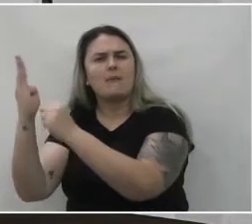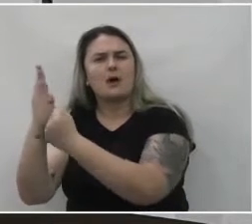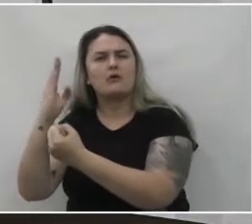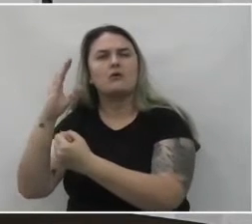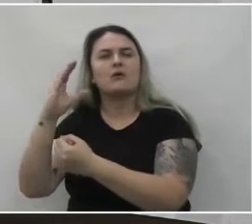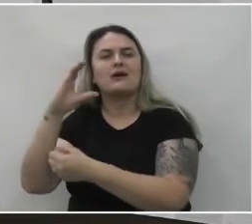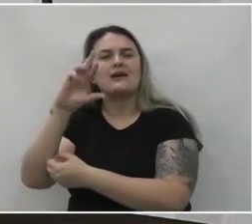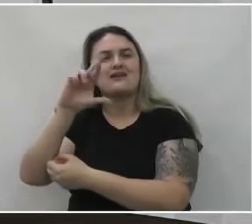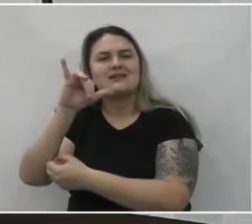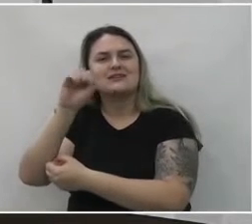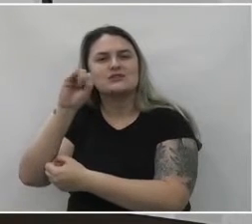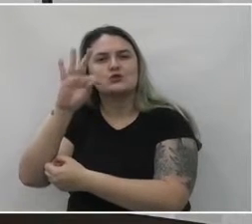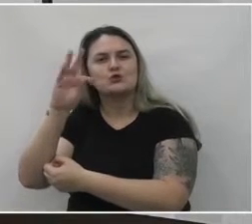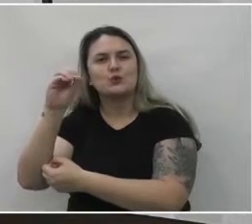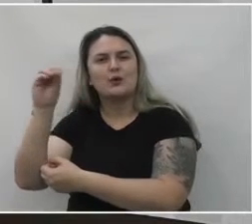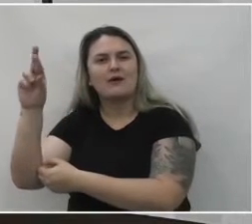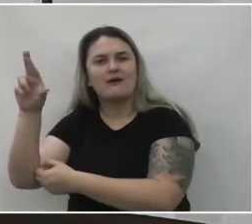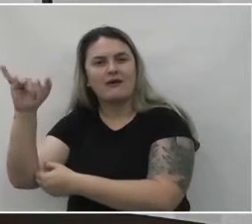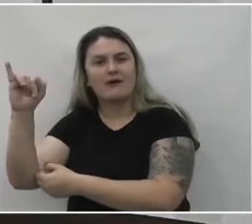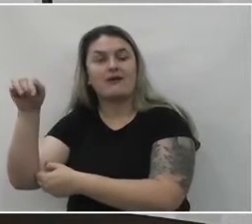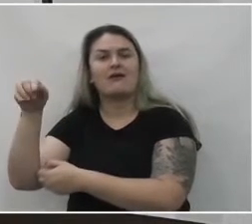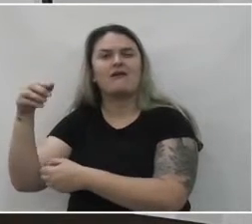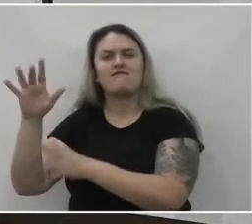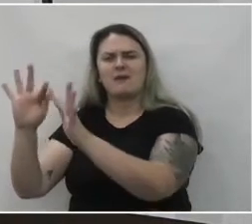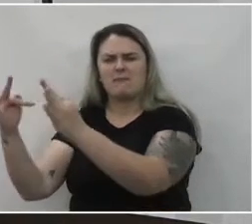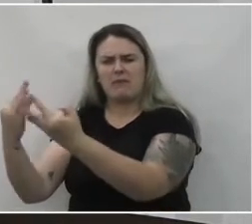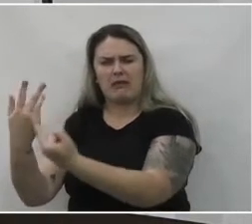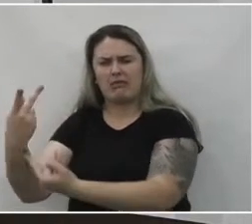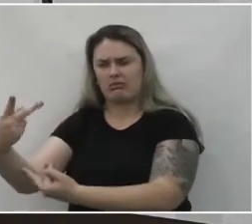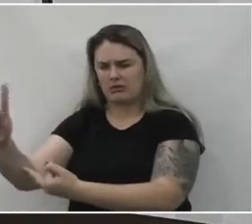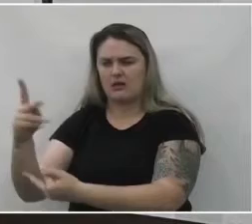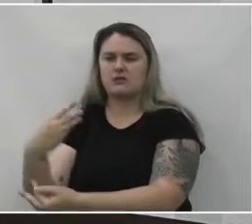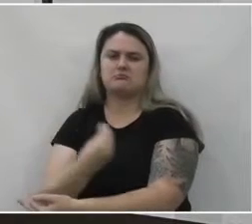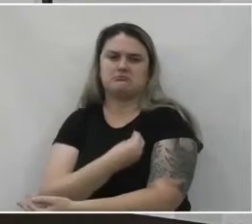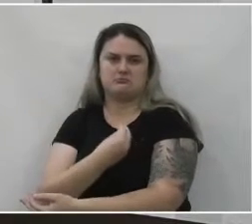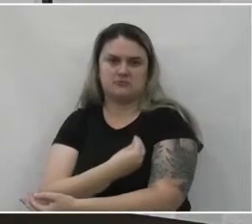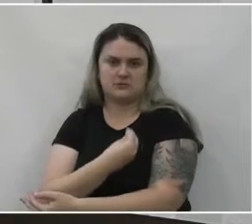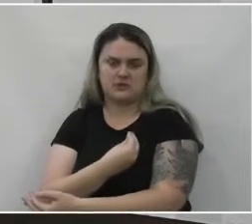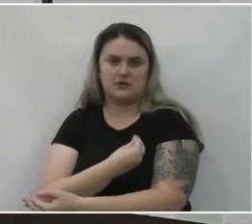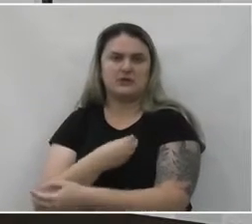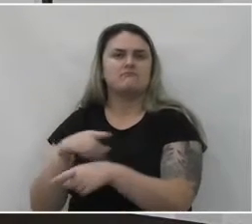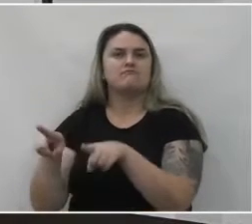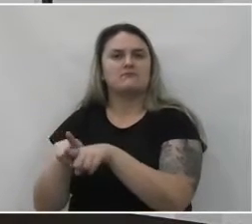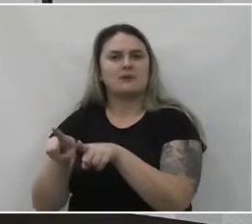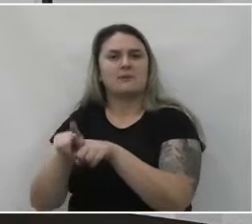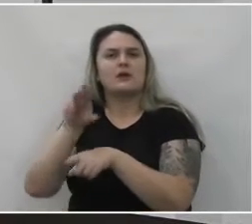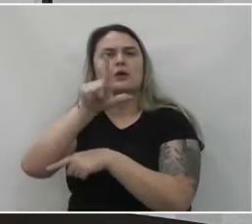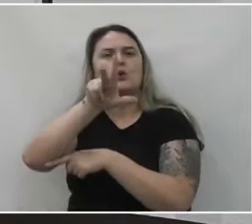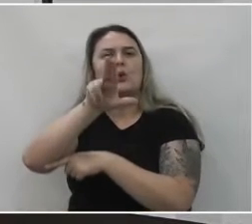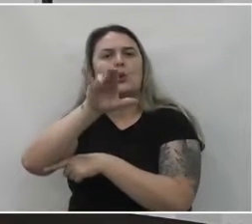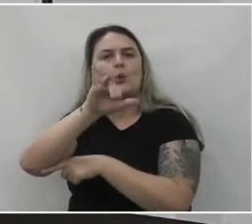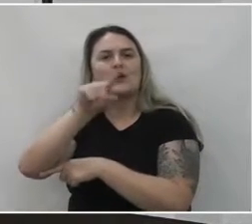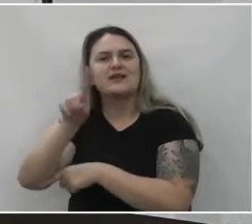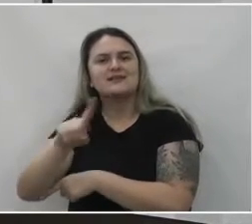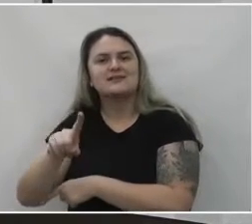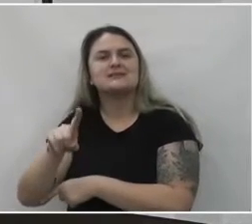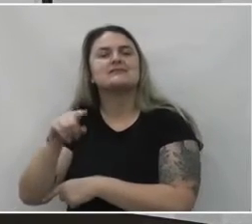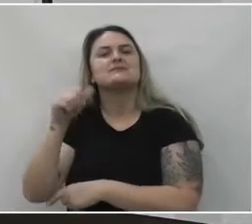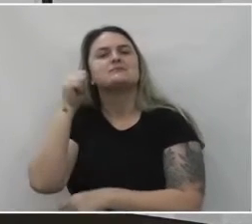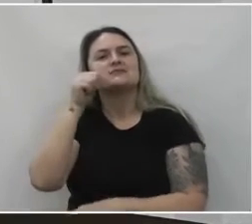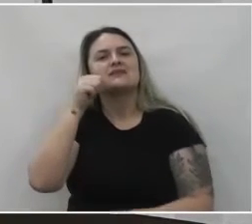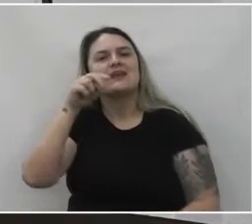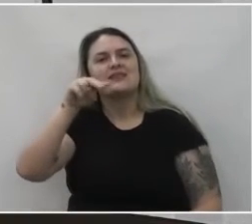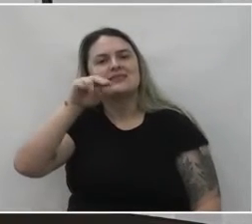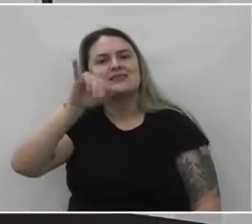Se fizeram presentes a família da anfitriã, o Luiz Andrei, a senhora Nilma